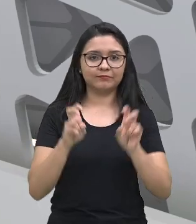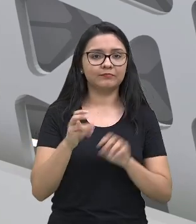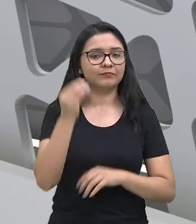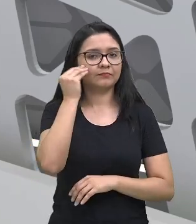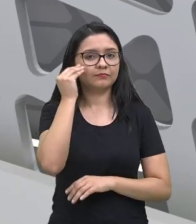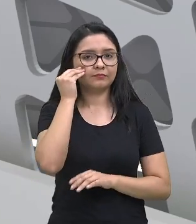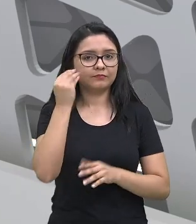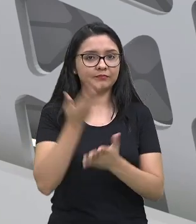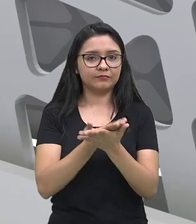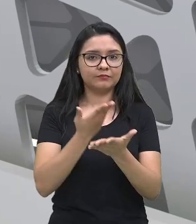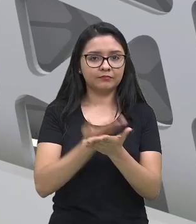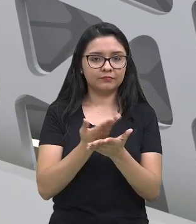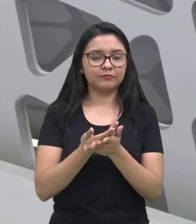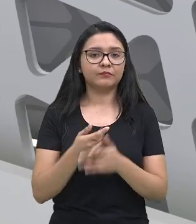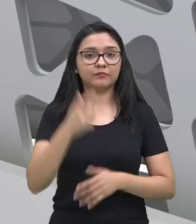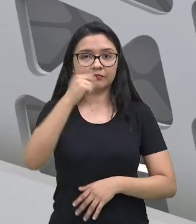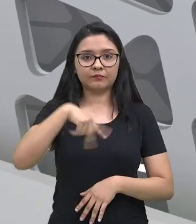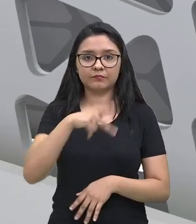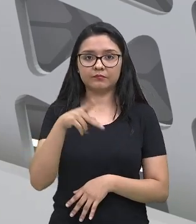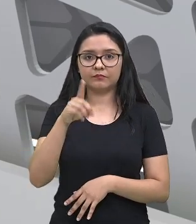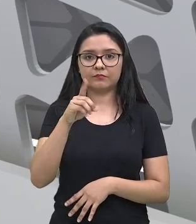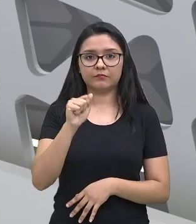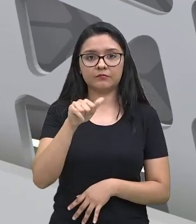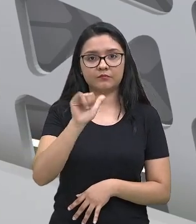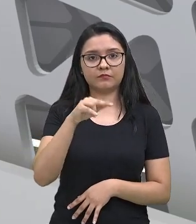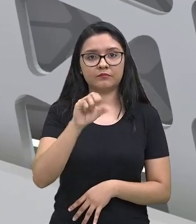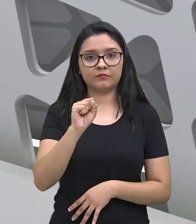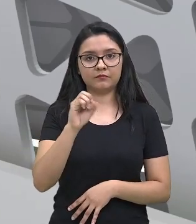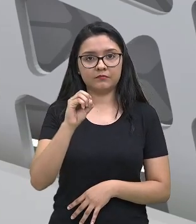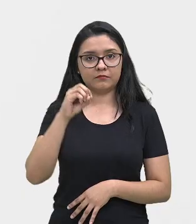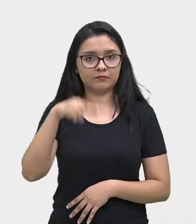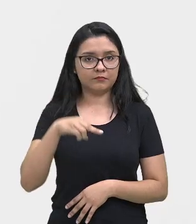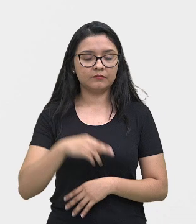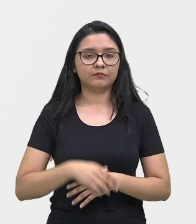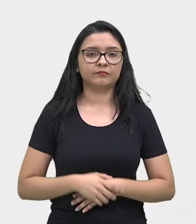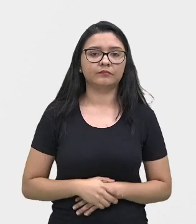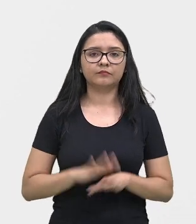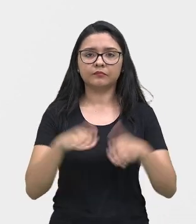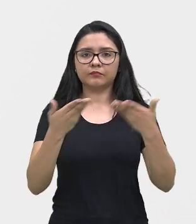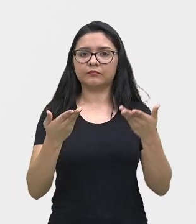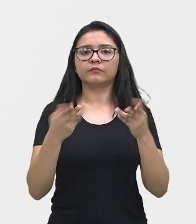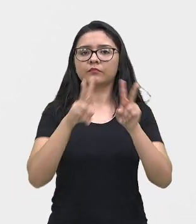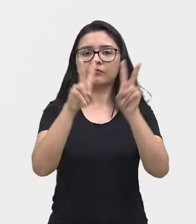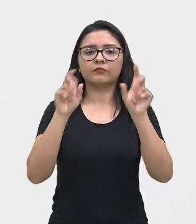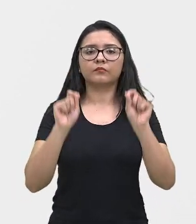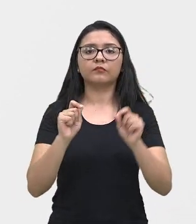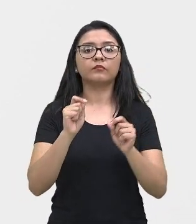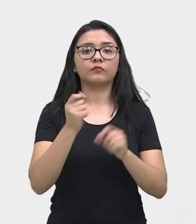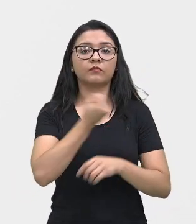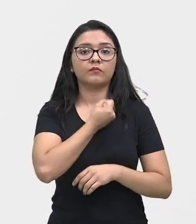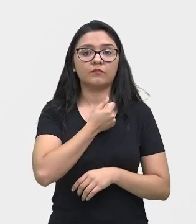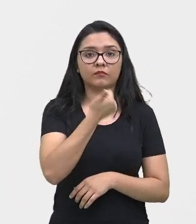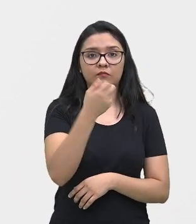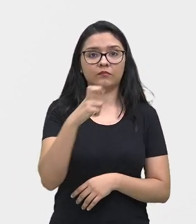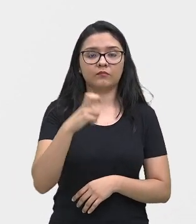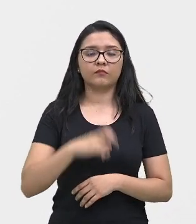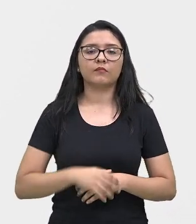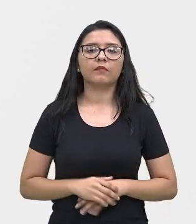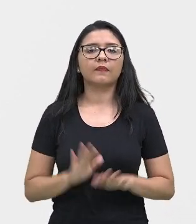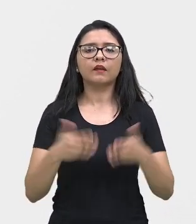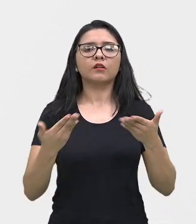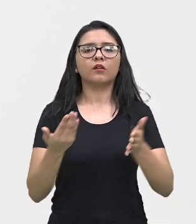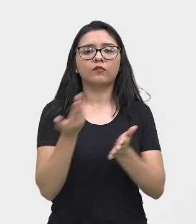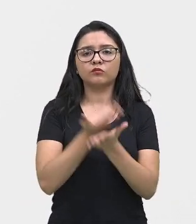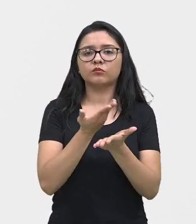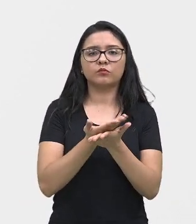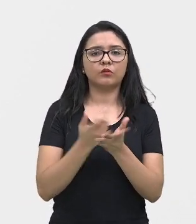agora a nossa aula do dia. sou o professor Dyson Jardim, veja aí, nossa aula 15, né? Então nós vamos aí